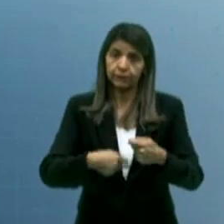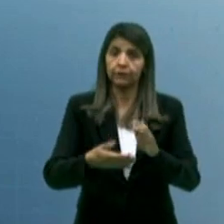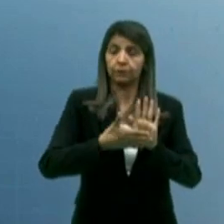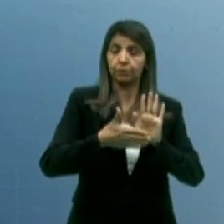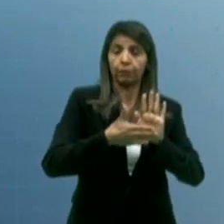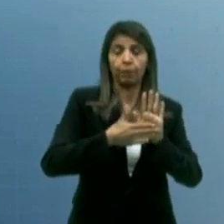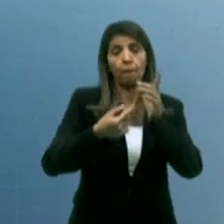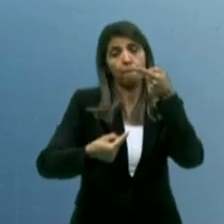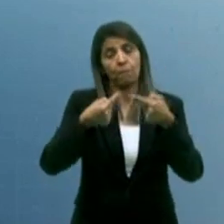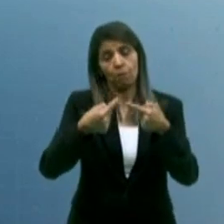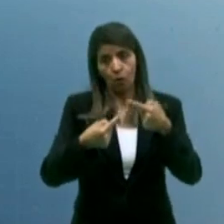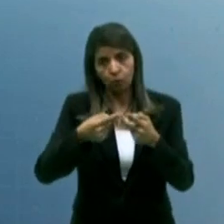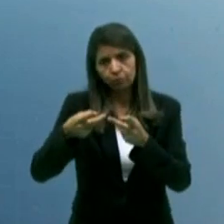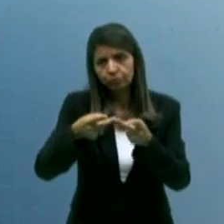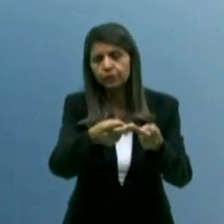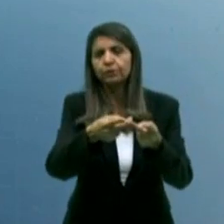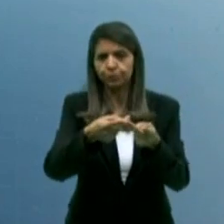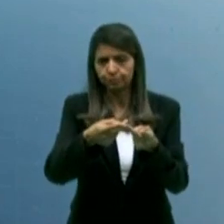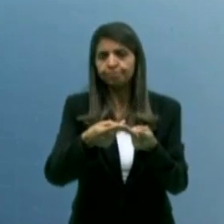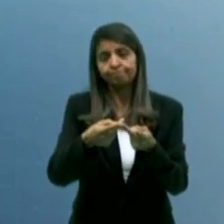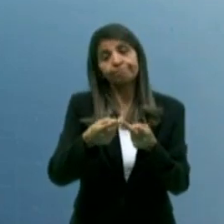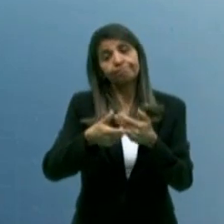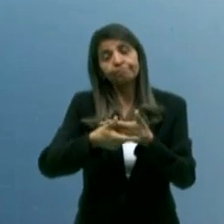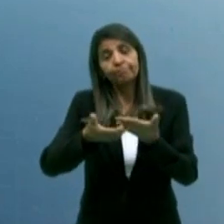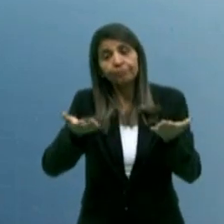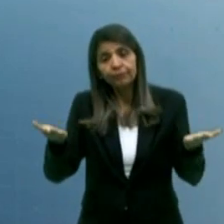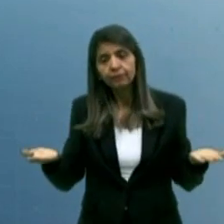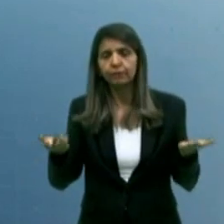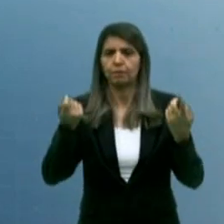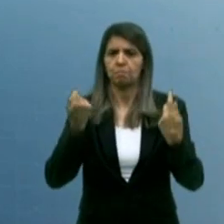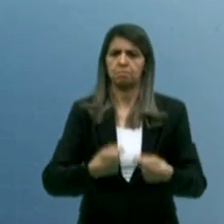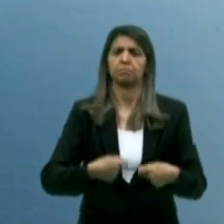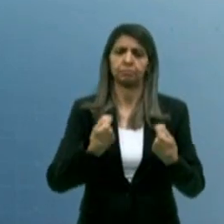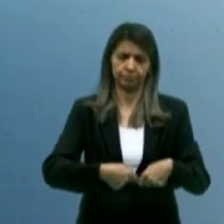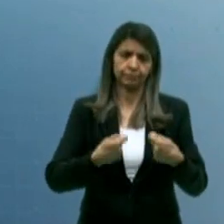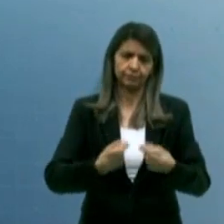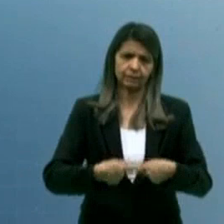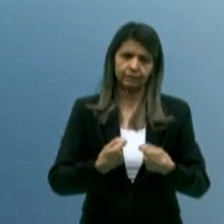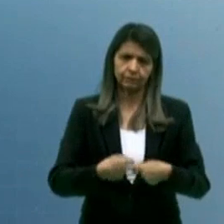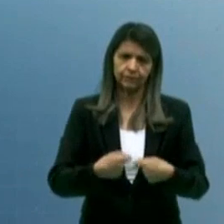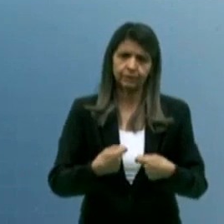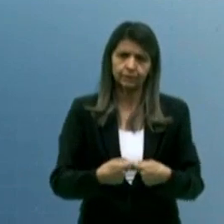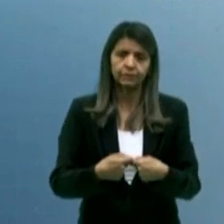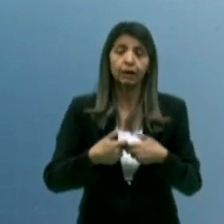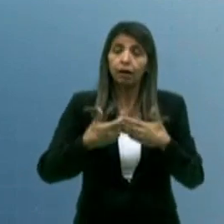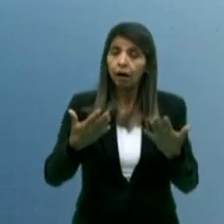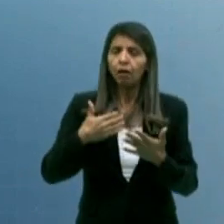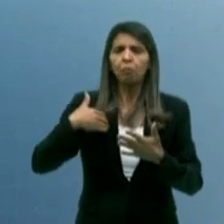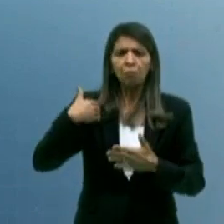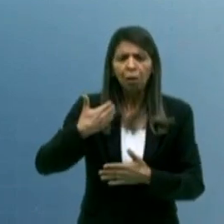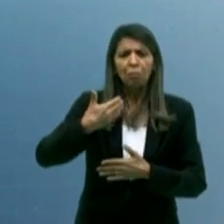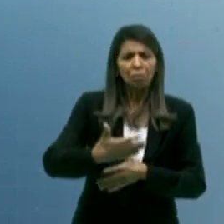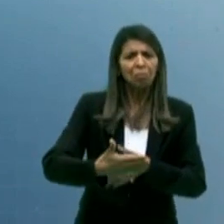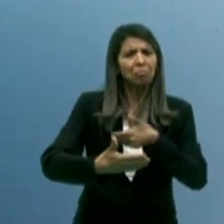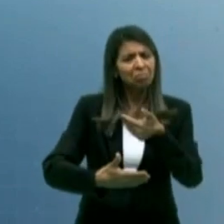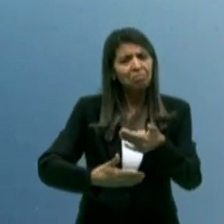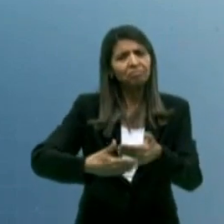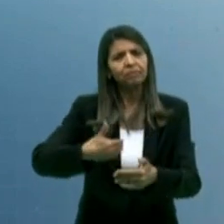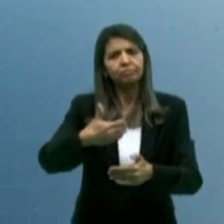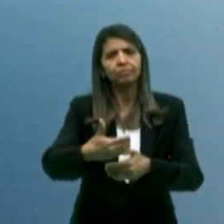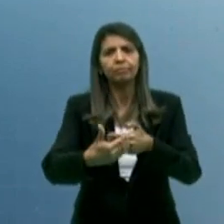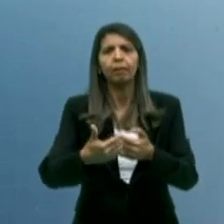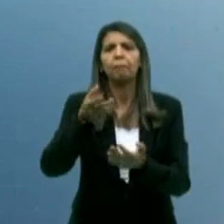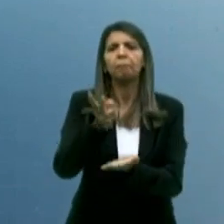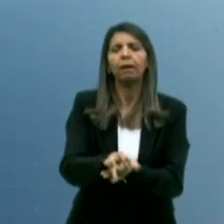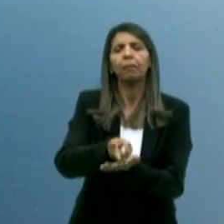população. Então, se isso fosse, além do mais, gente ainda existe, perpetua essa situação em que os